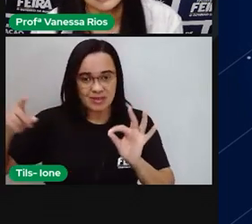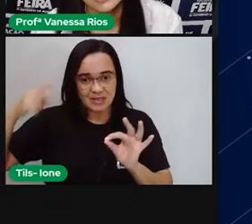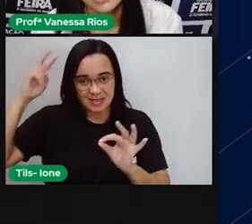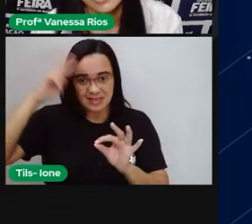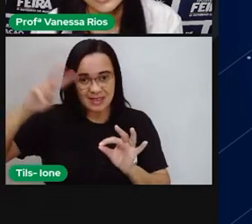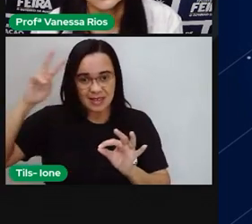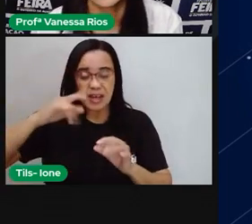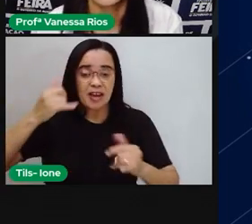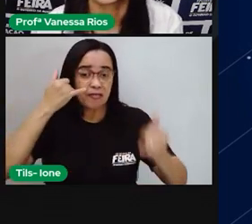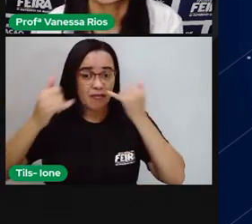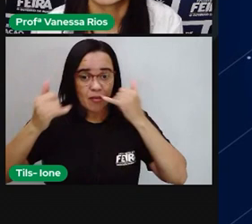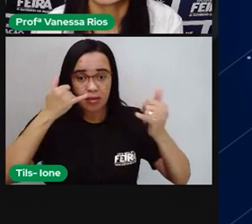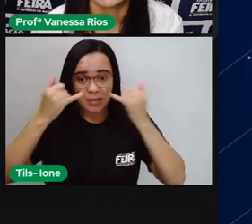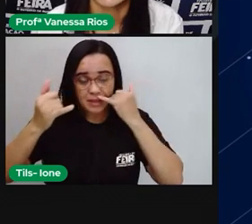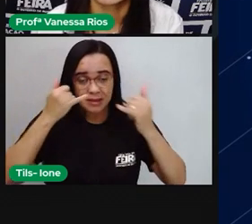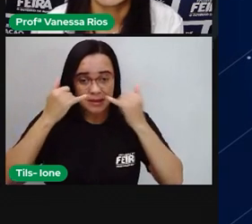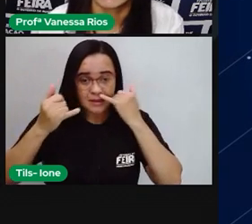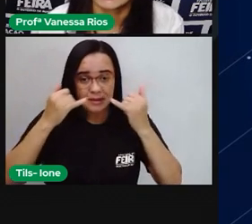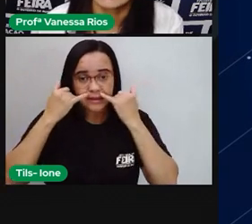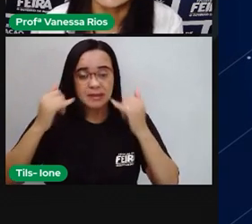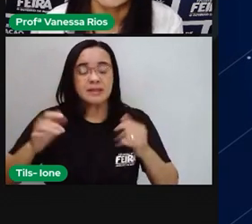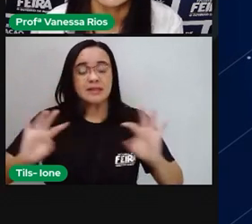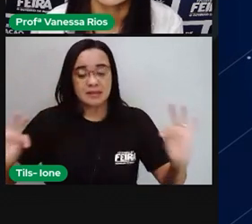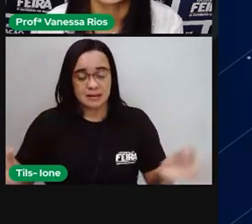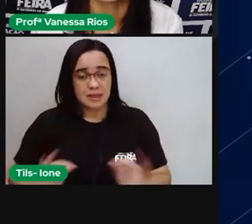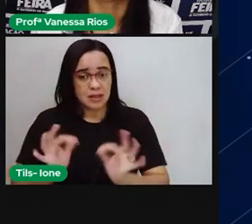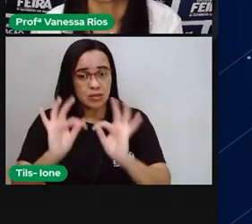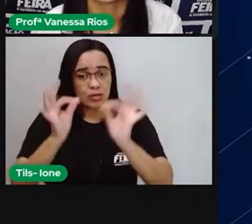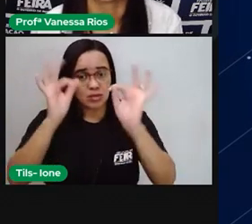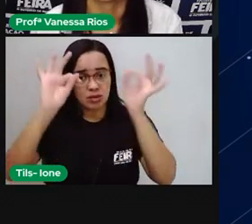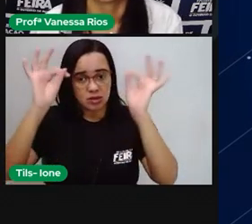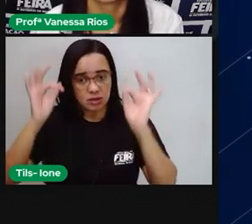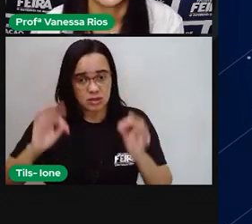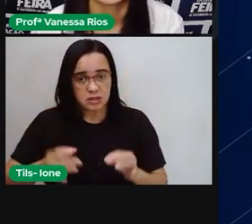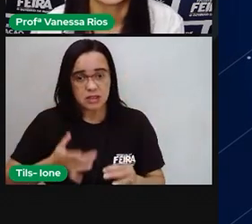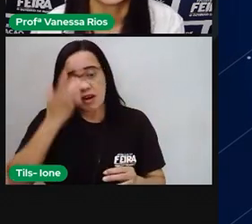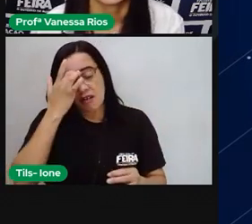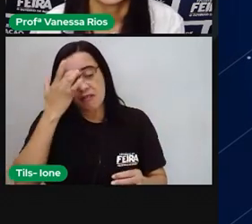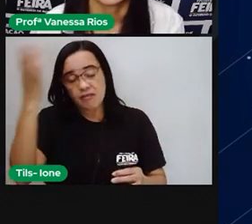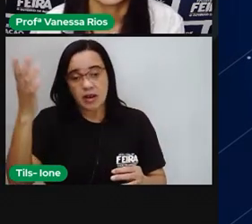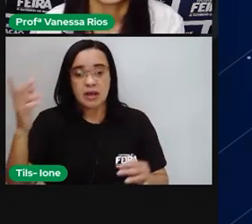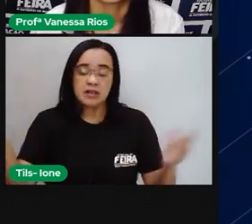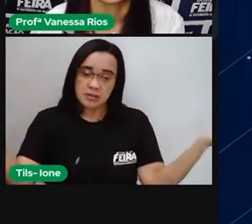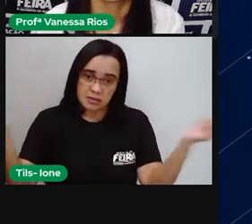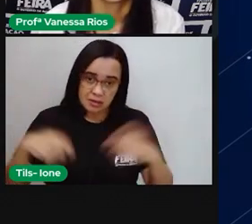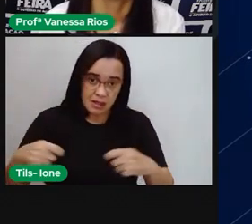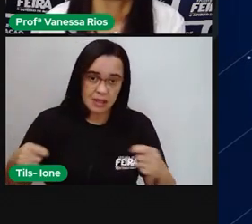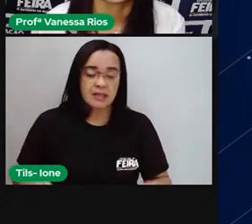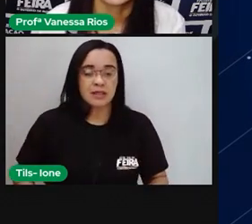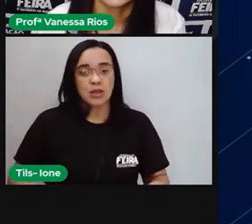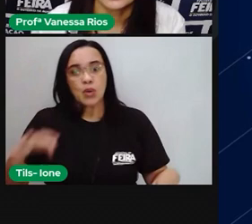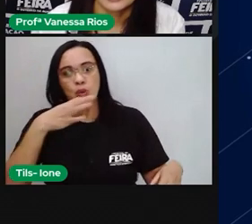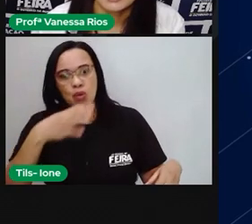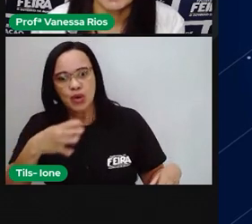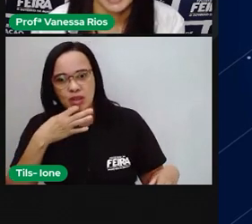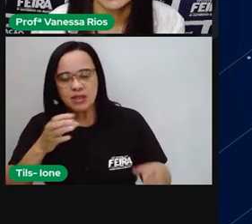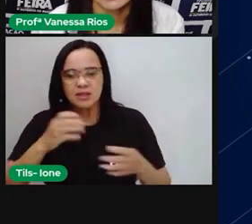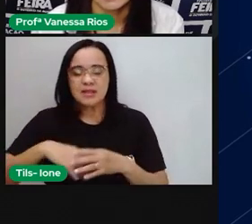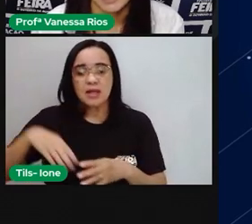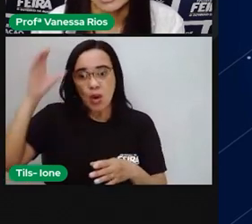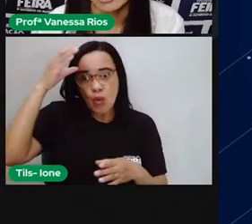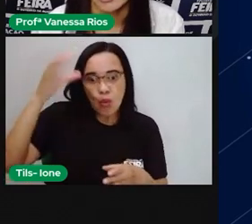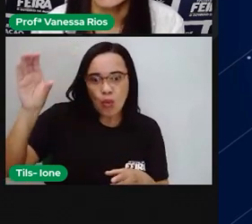informações, os próprios meios tecnológicos facilitam aí para que conhecer outras culturas,